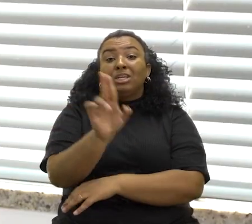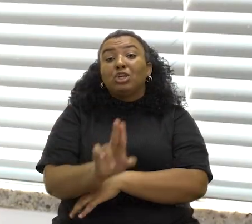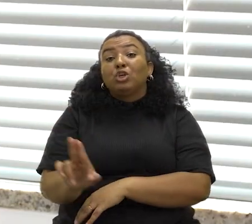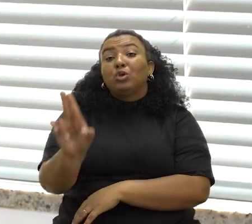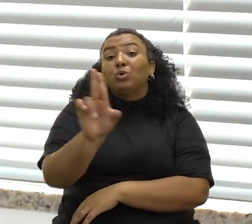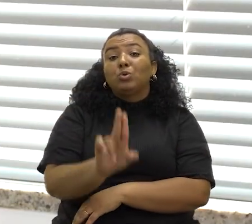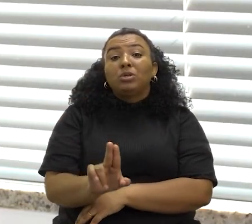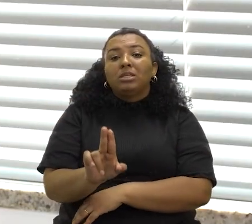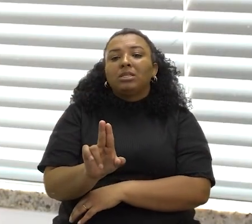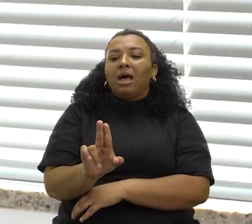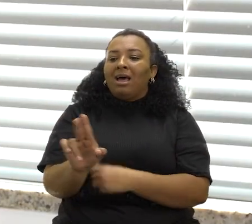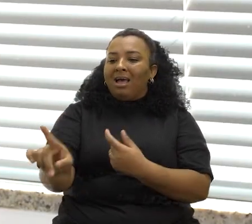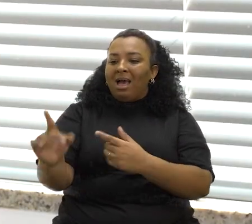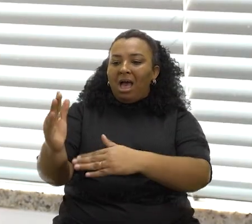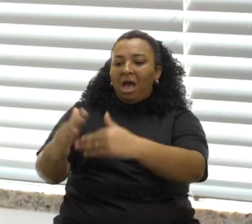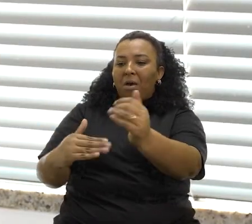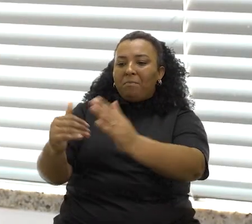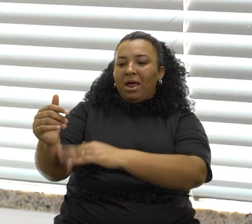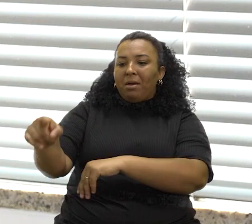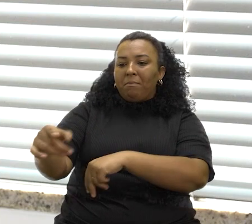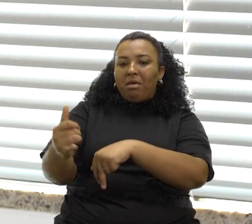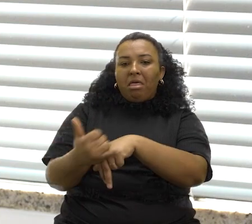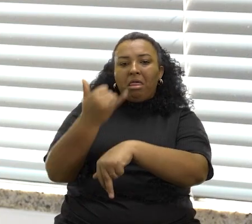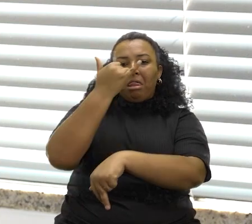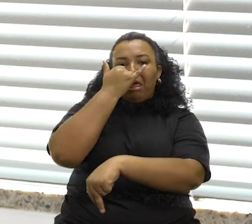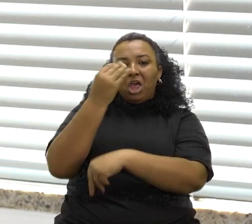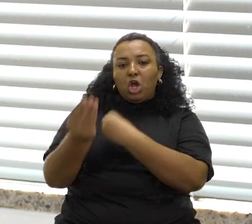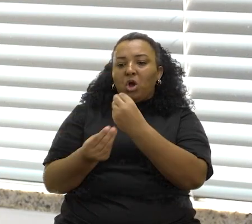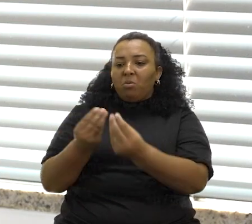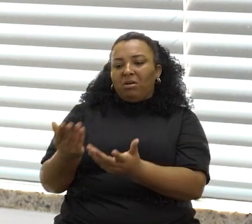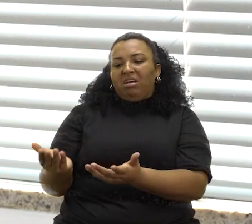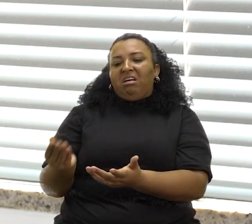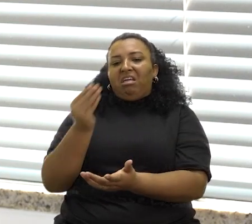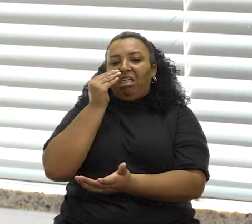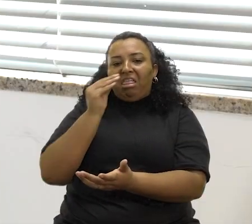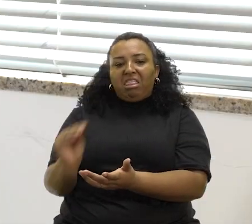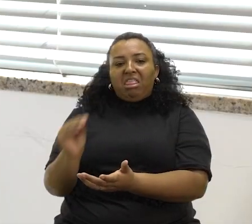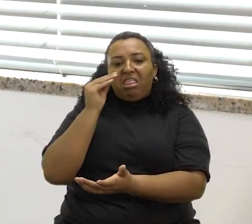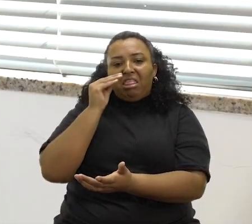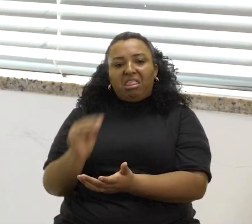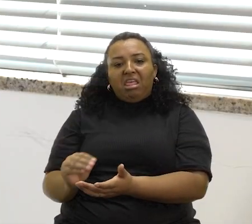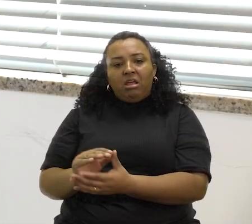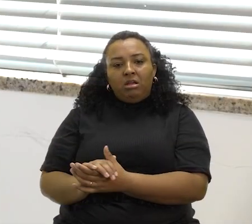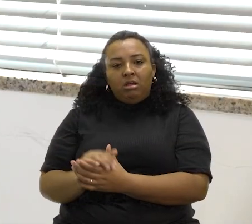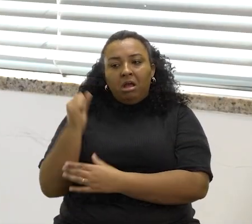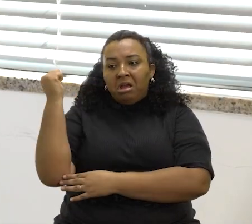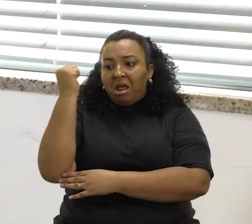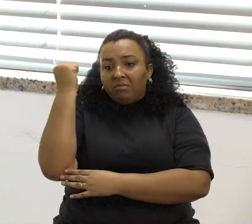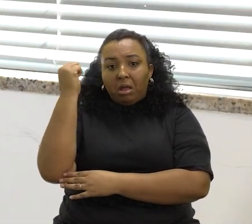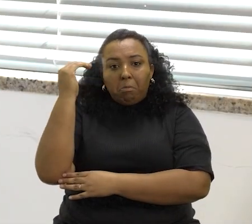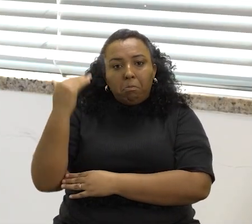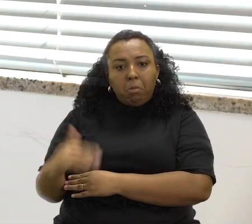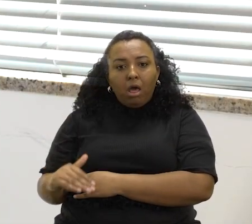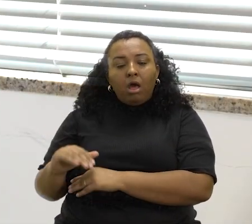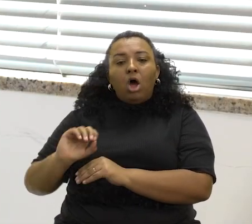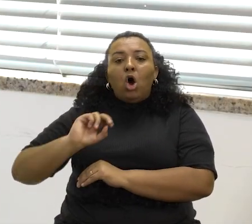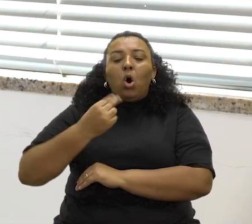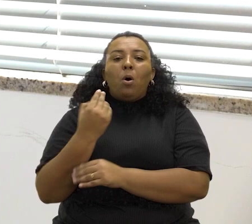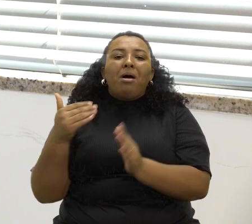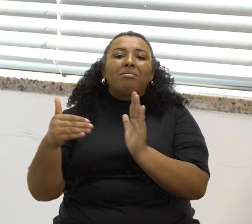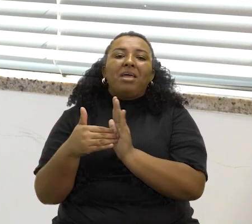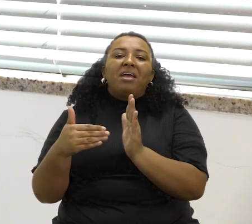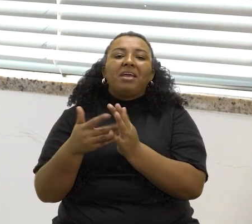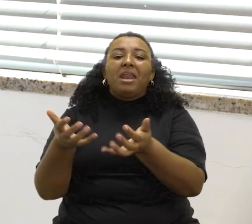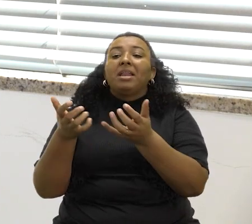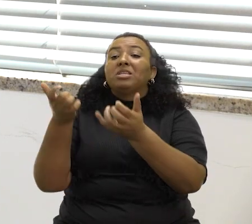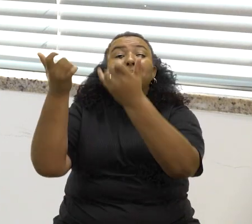que usam o comportamento da vítima como uma forma de minorar a gravidade do acontecido, ou até mesmo de